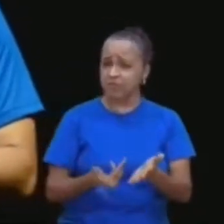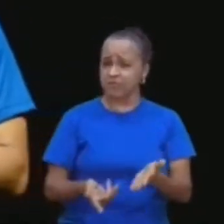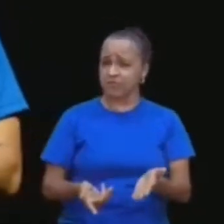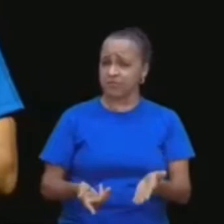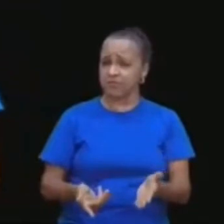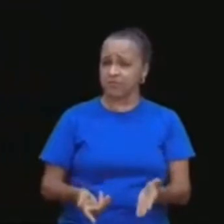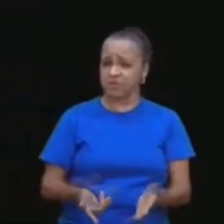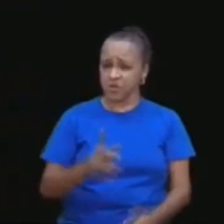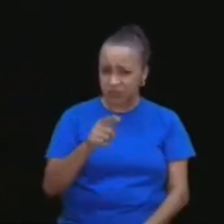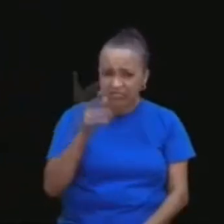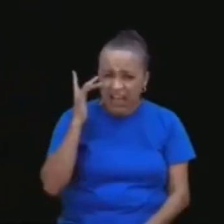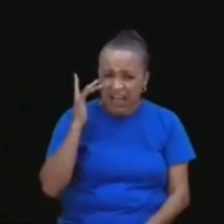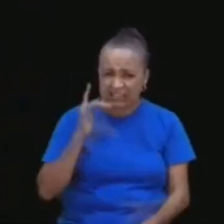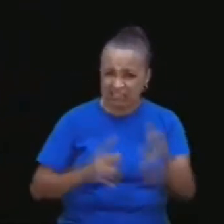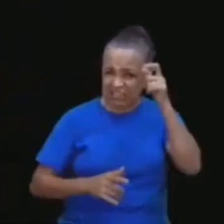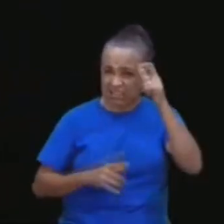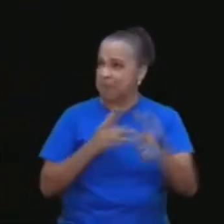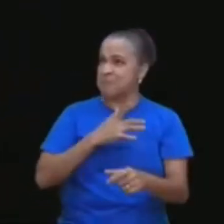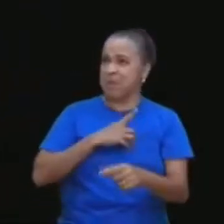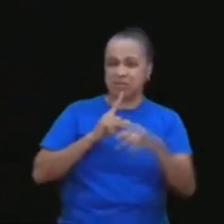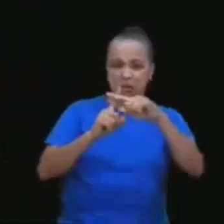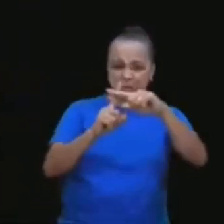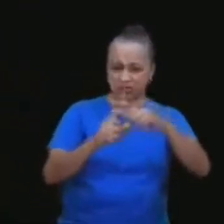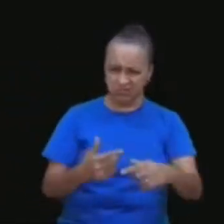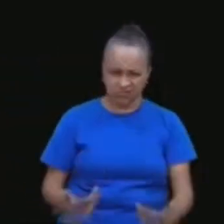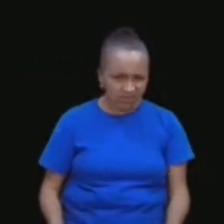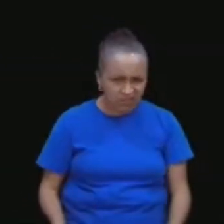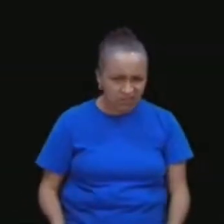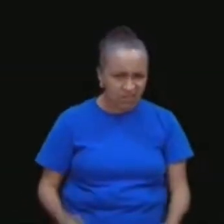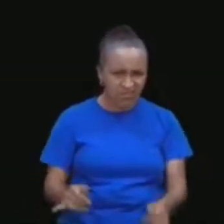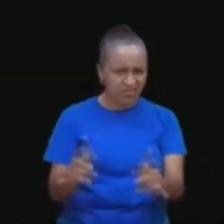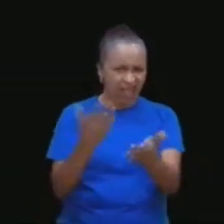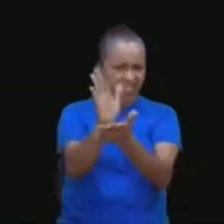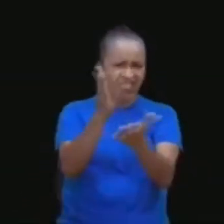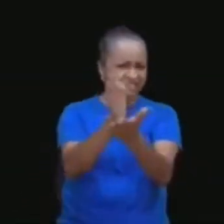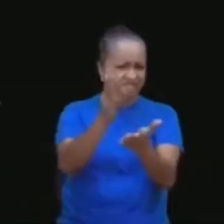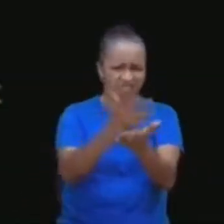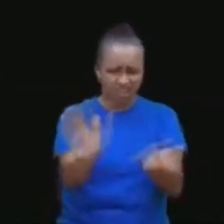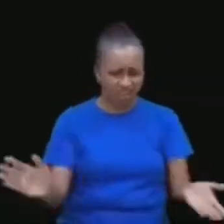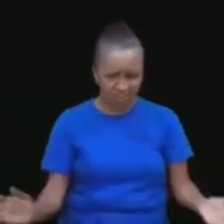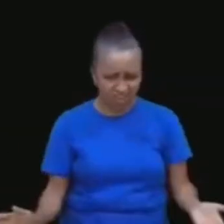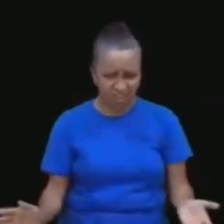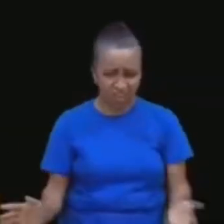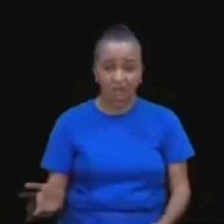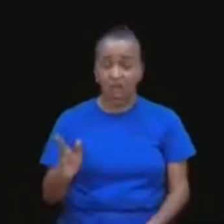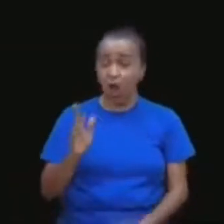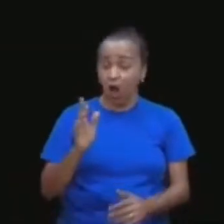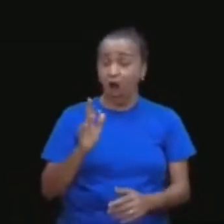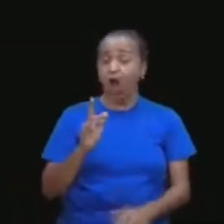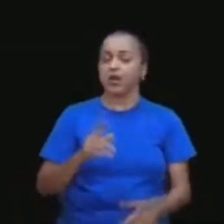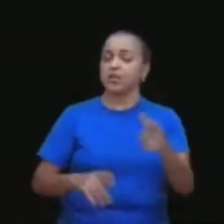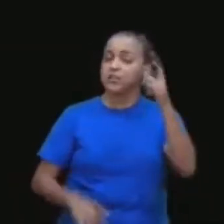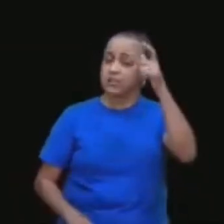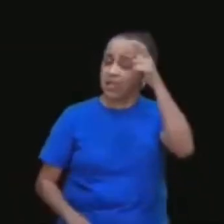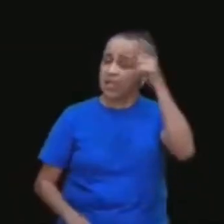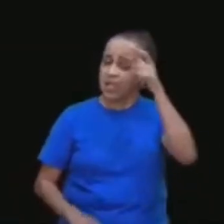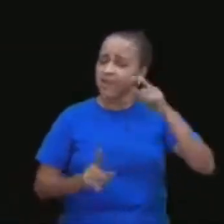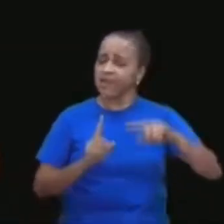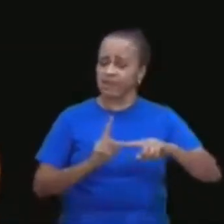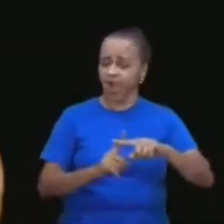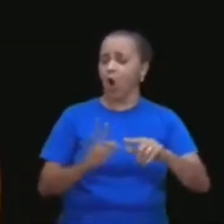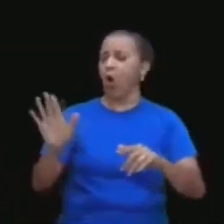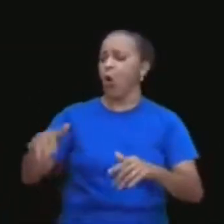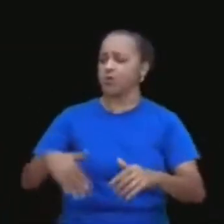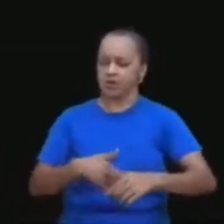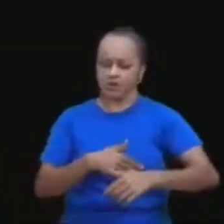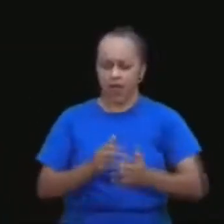tem nada de medo de cruz, ele vai vir com uma cruz aqui, entendeu, ele vai vir segurando a Bíblia, ele